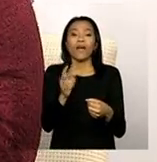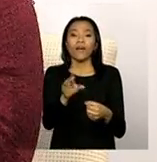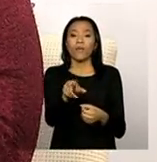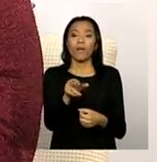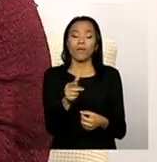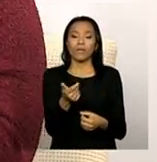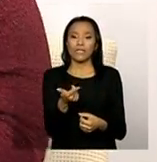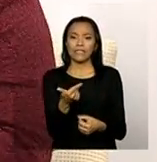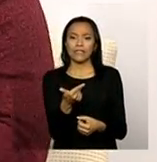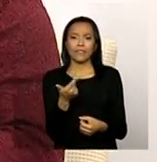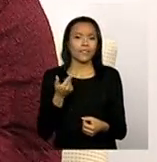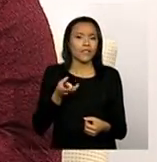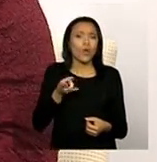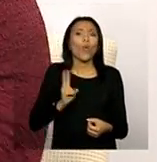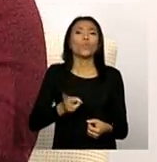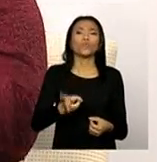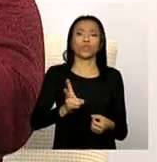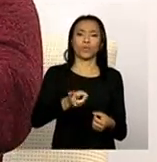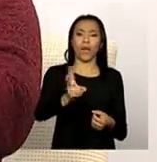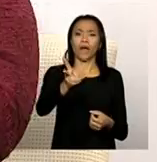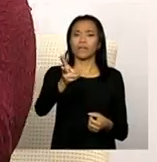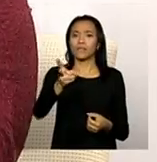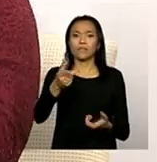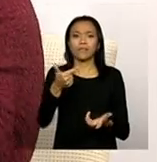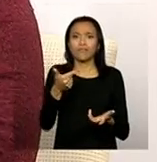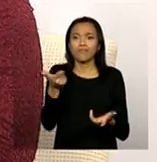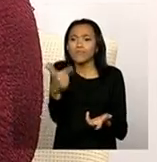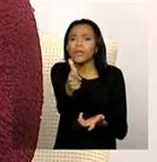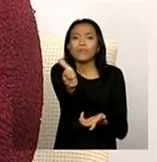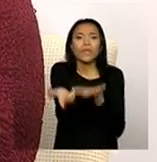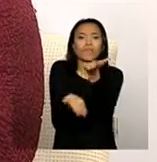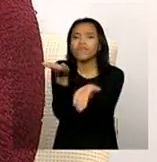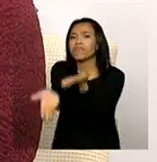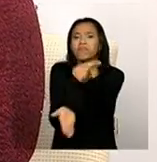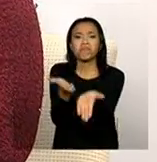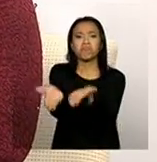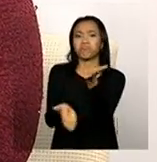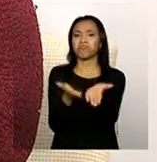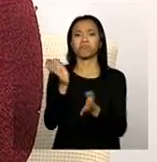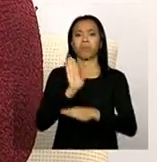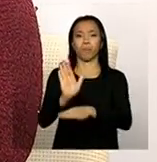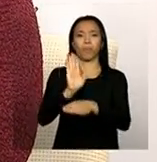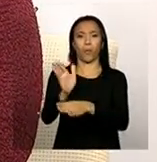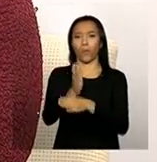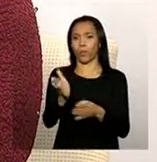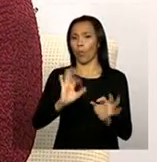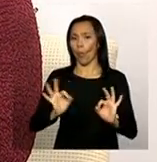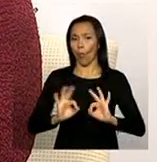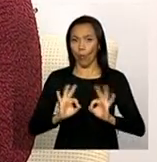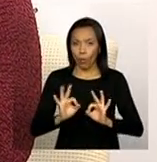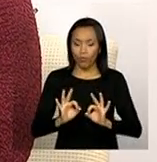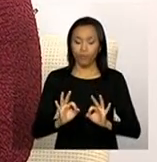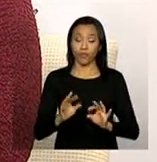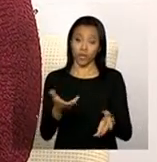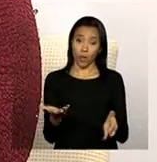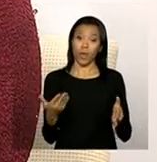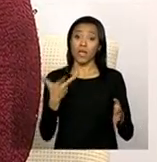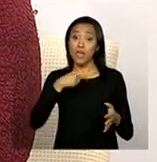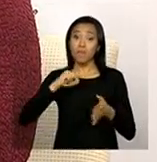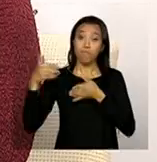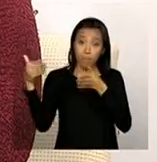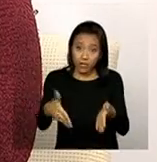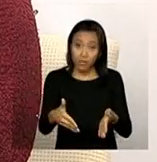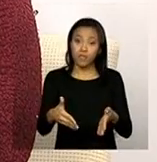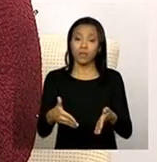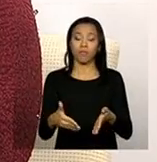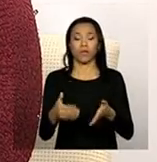ele continuasse na invisibilidade do que ele próprio está fazendo, né? O censo é, participar do censo é muito